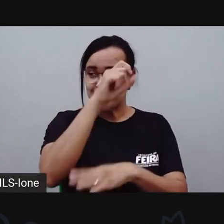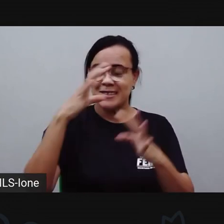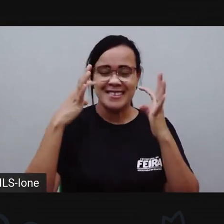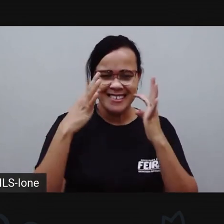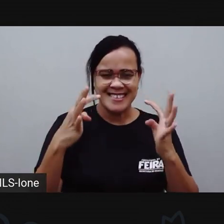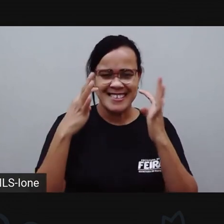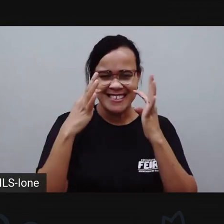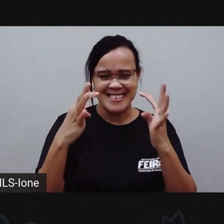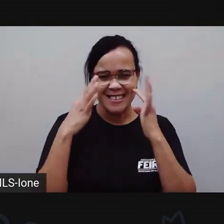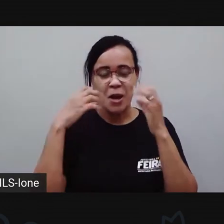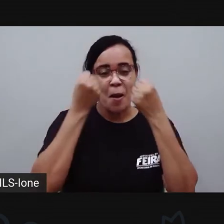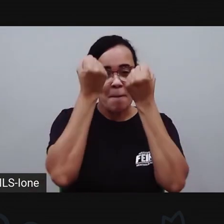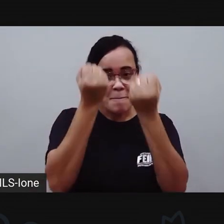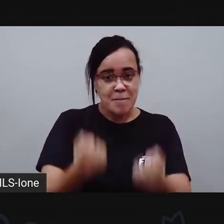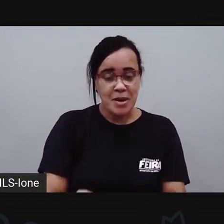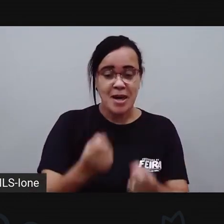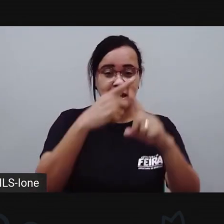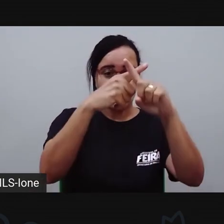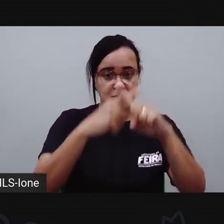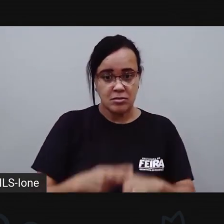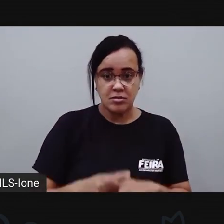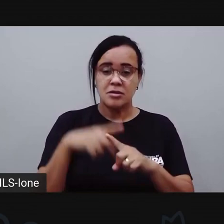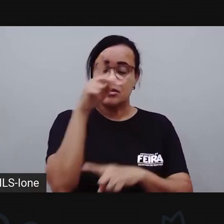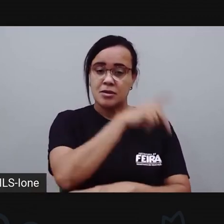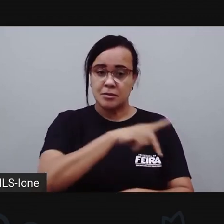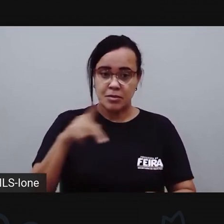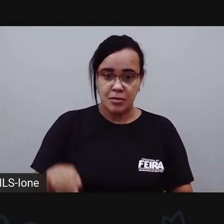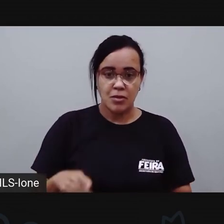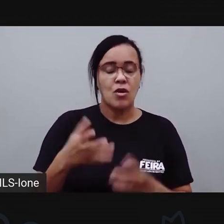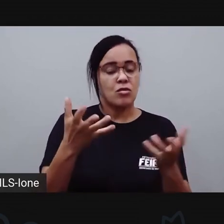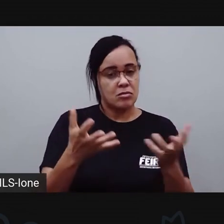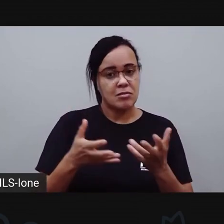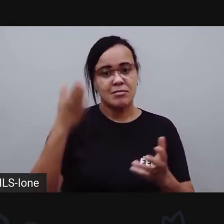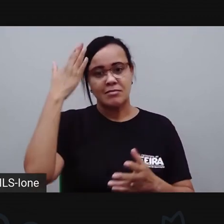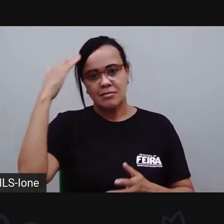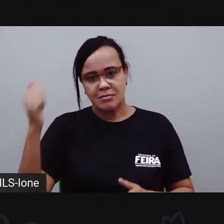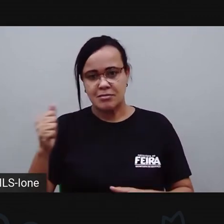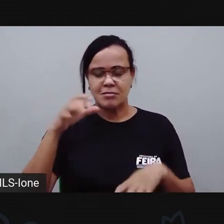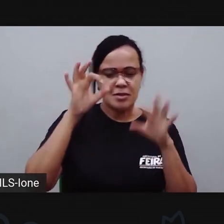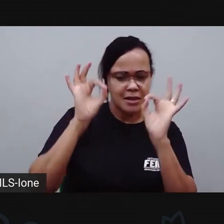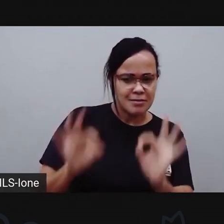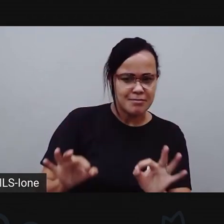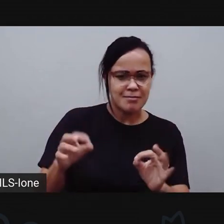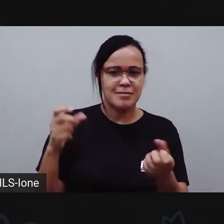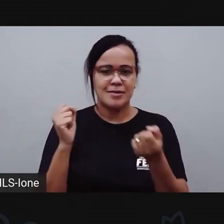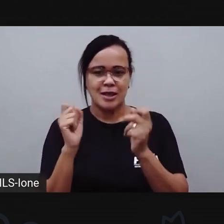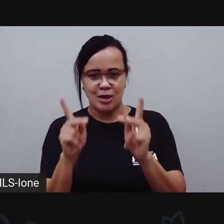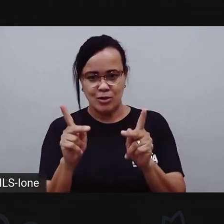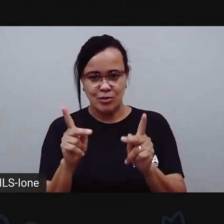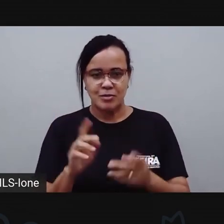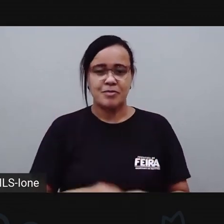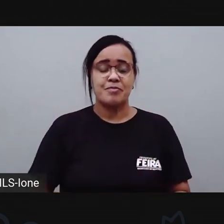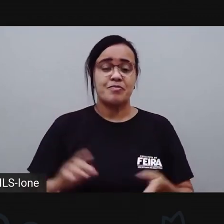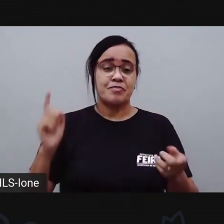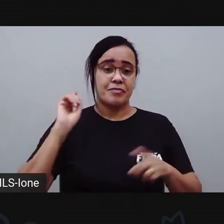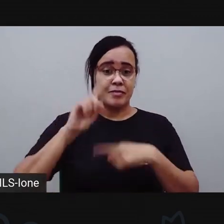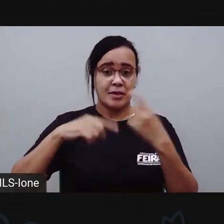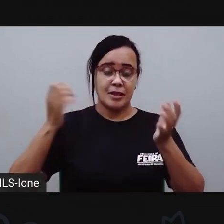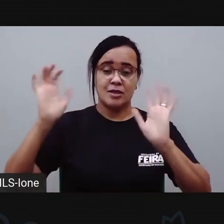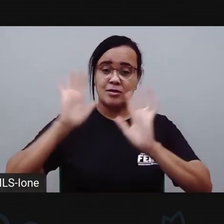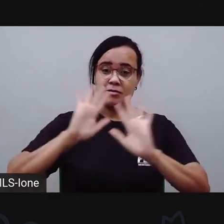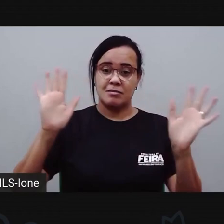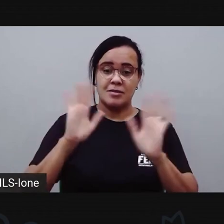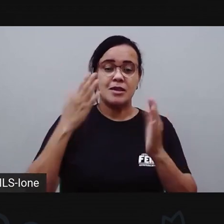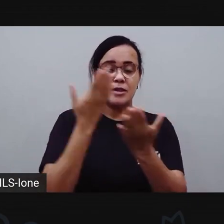pesem, façam o desafio que a PRO fez, tá bom? Eu quero saber se vocês fizeram direitinho ou não, certo? Nós nos vemos na próxima aula.